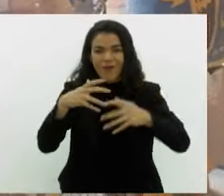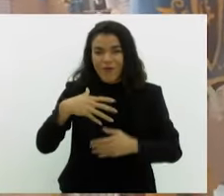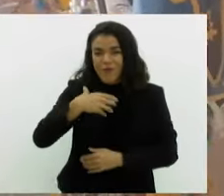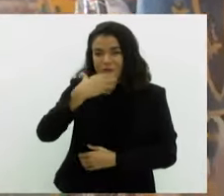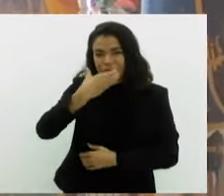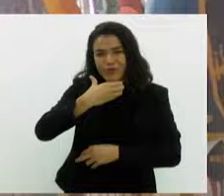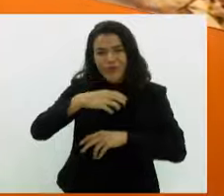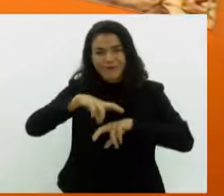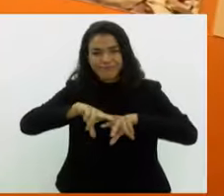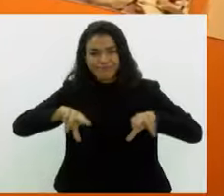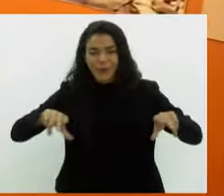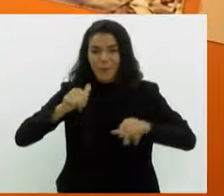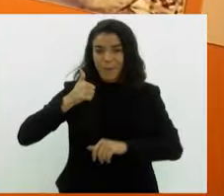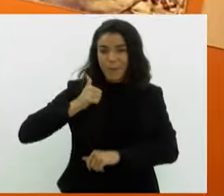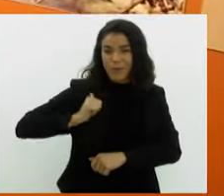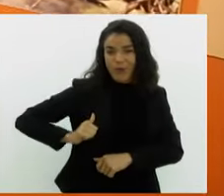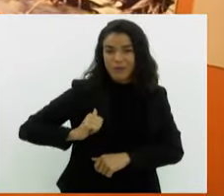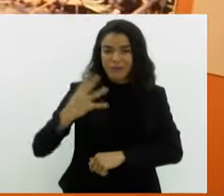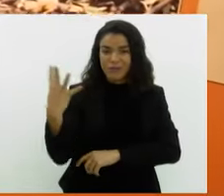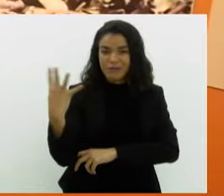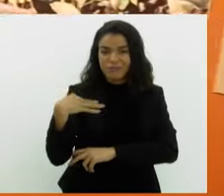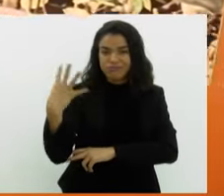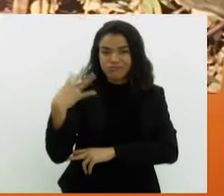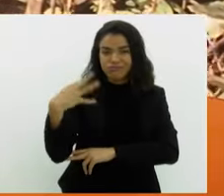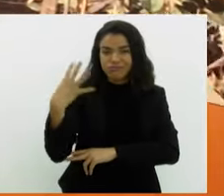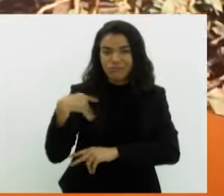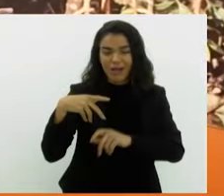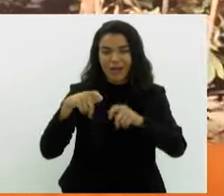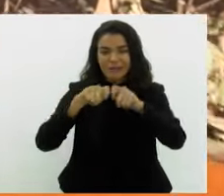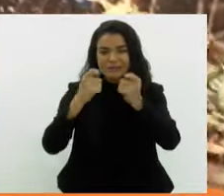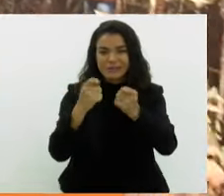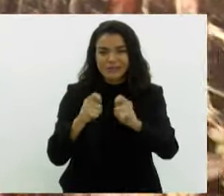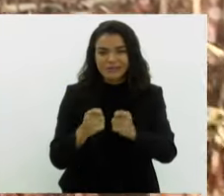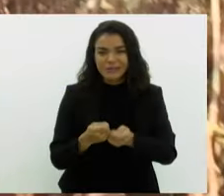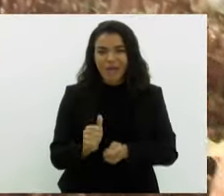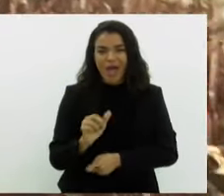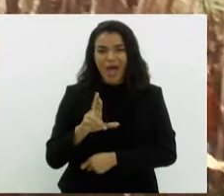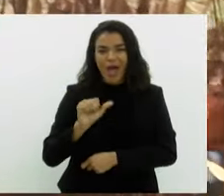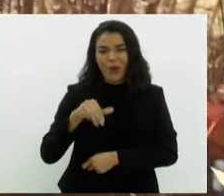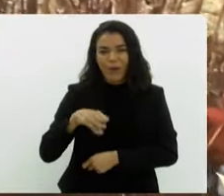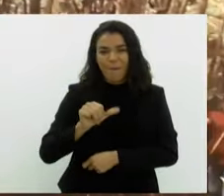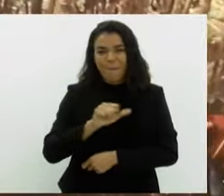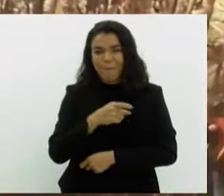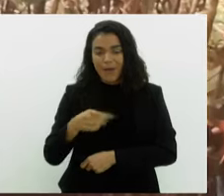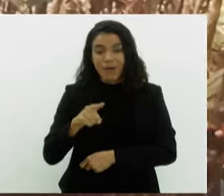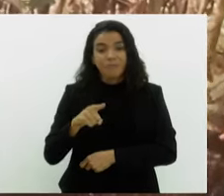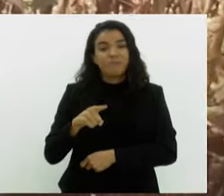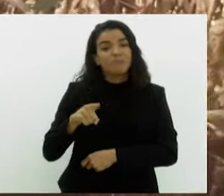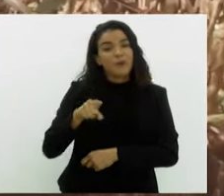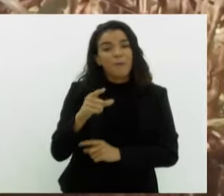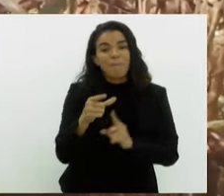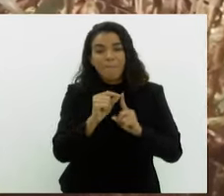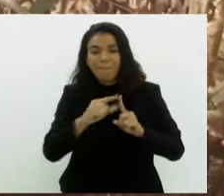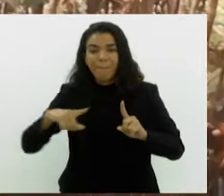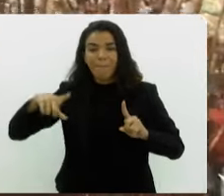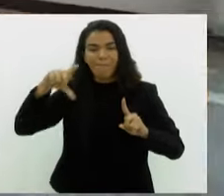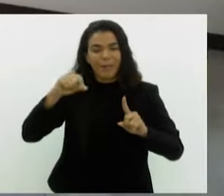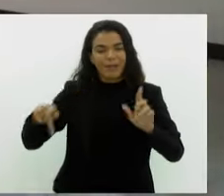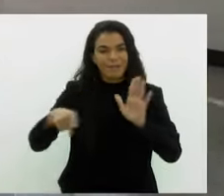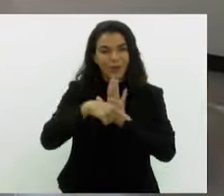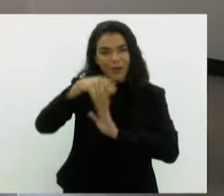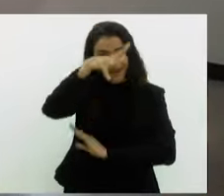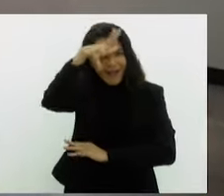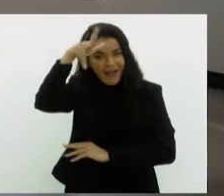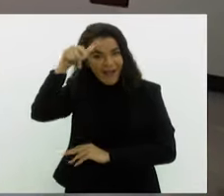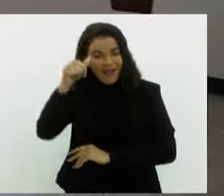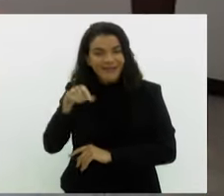peneiras, bolsas e abanos, feitos com trançados de arumã e tucum, plantas abundantes na região amazônica, por onde